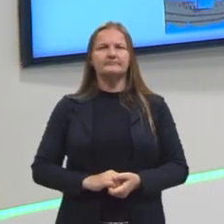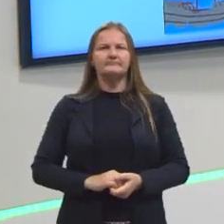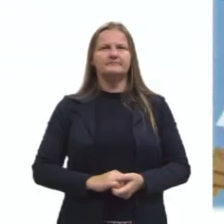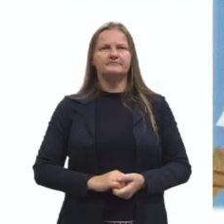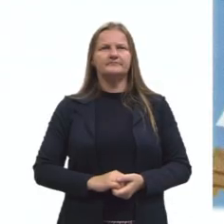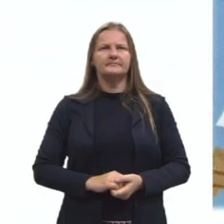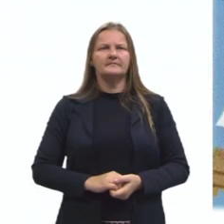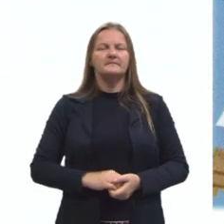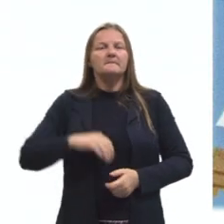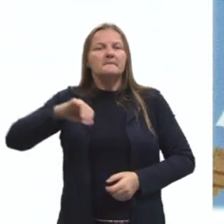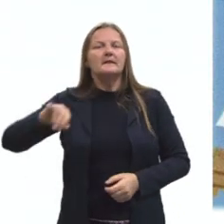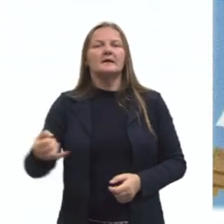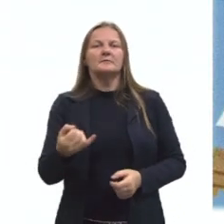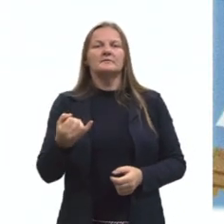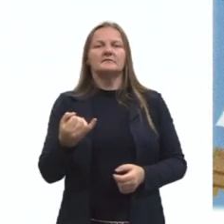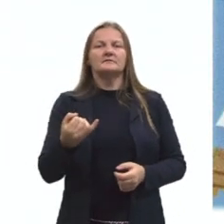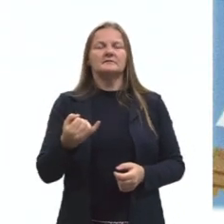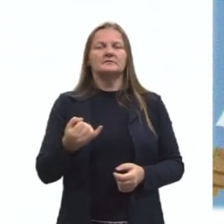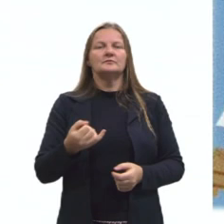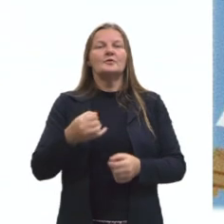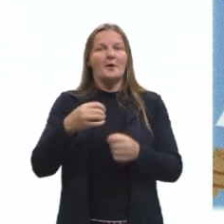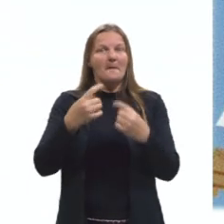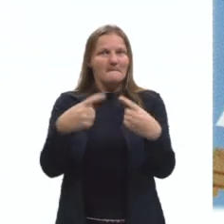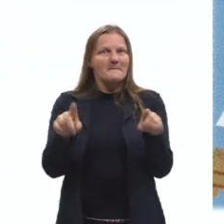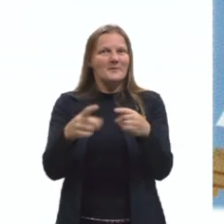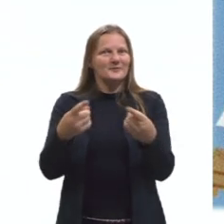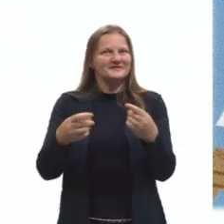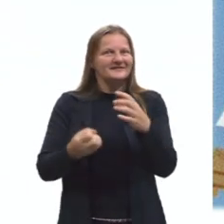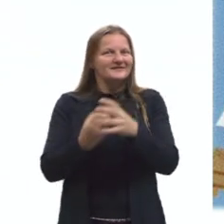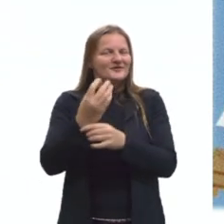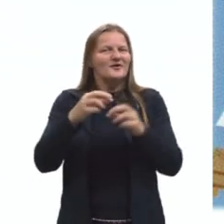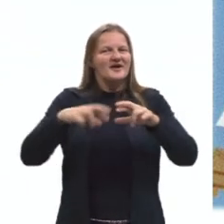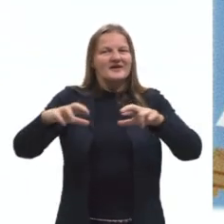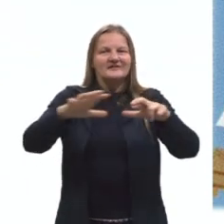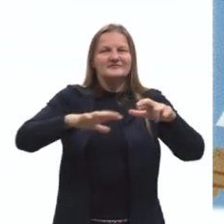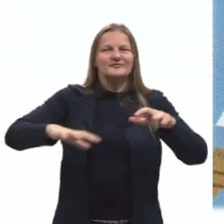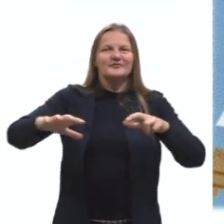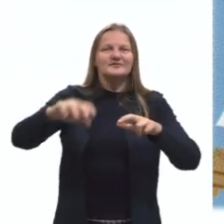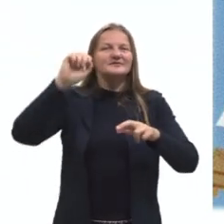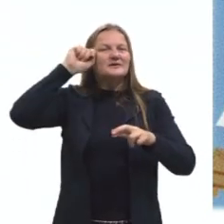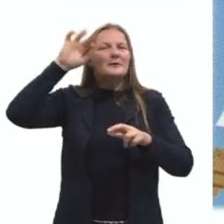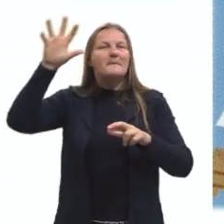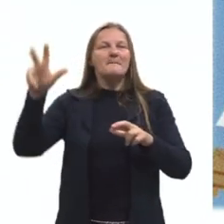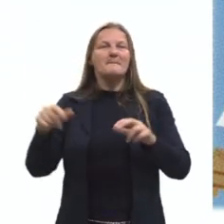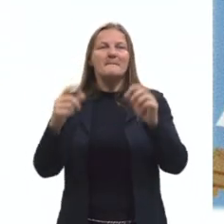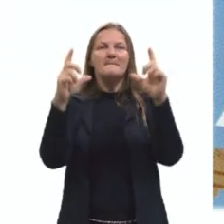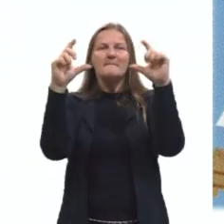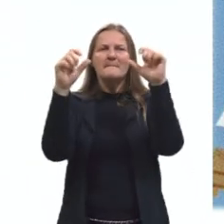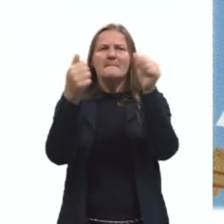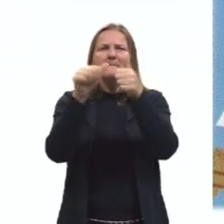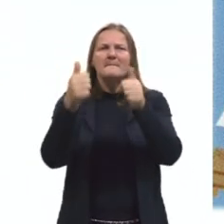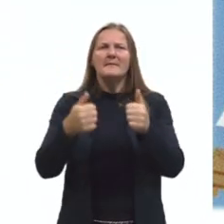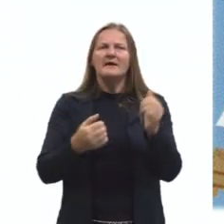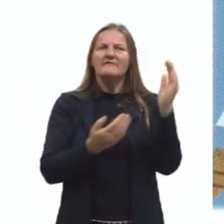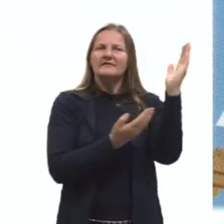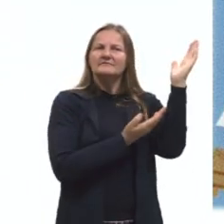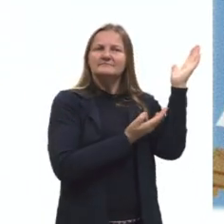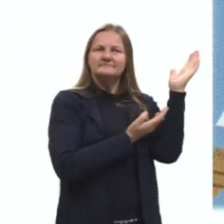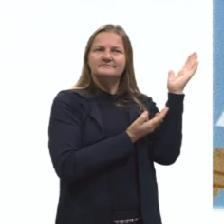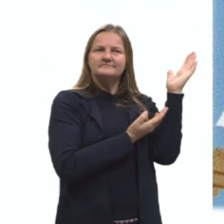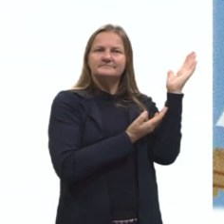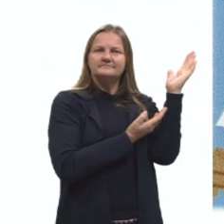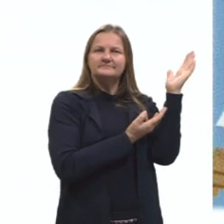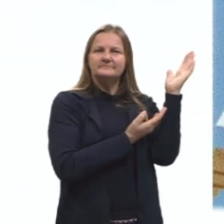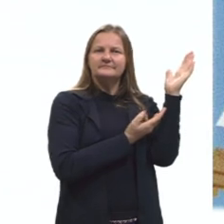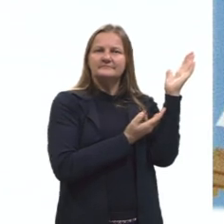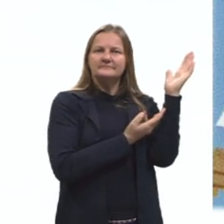E, aproveitando essa deixa do Jorge Benjor, que ele fala dessas regiões, aqui um mapa com as principais rotas do tráfico.